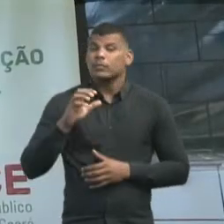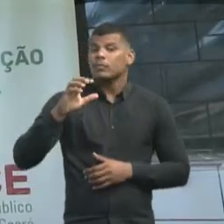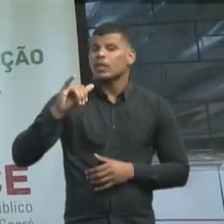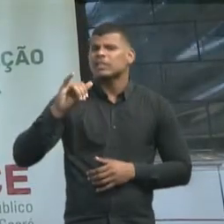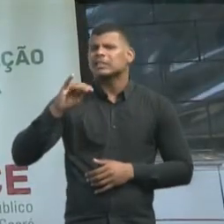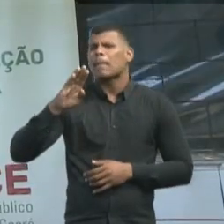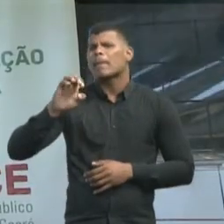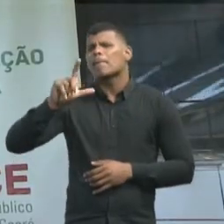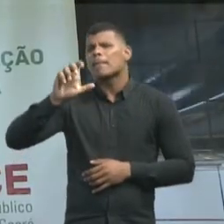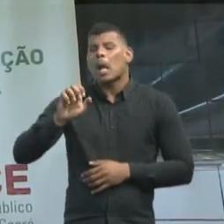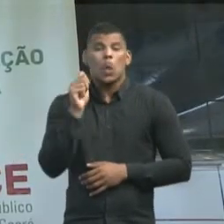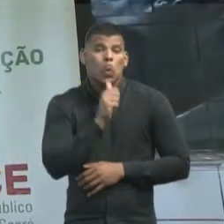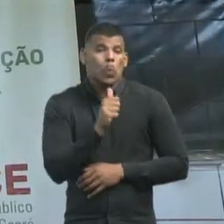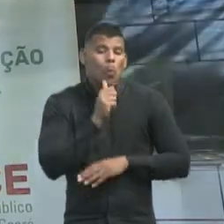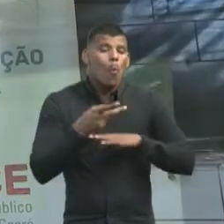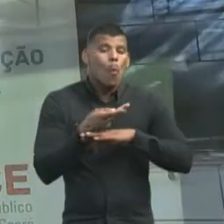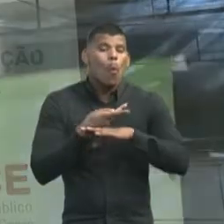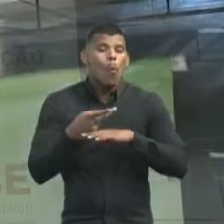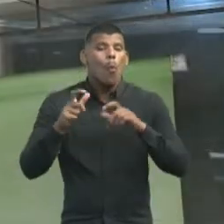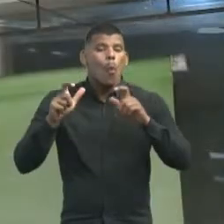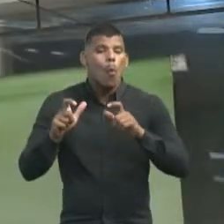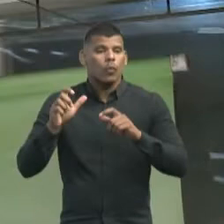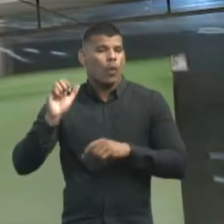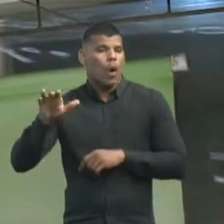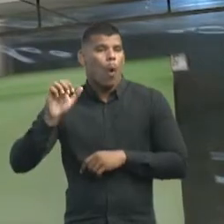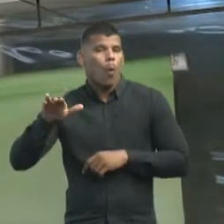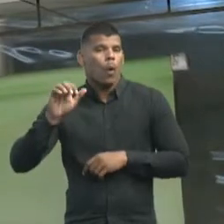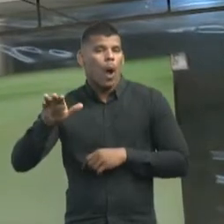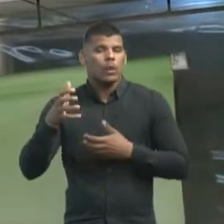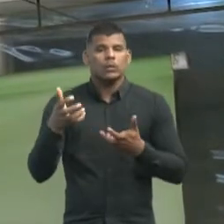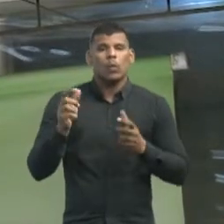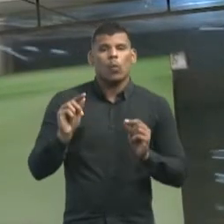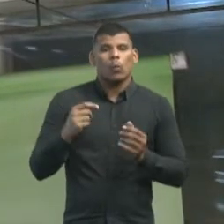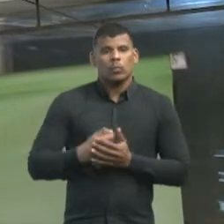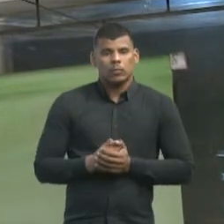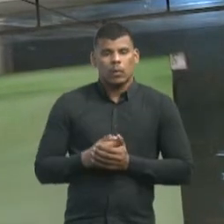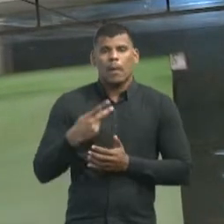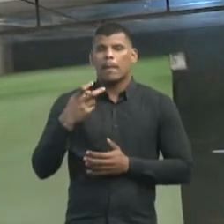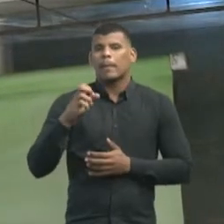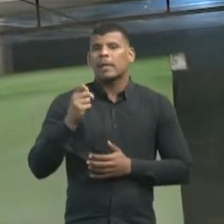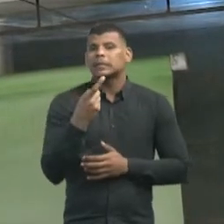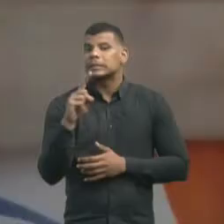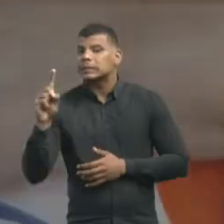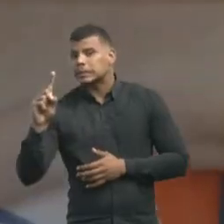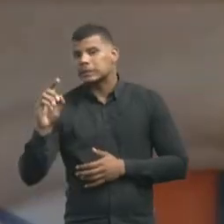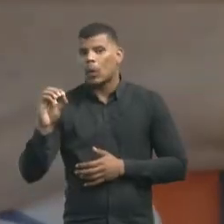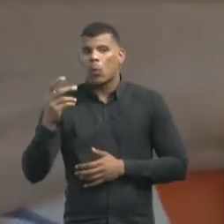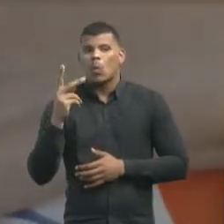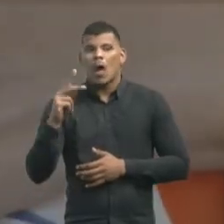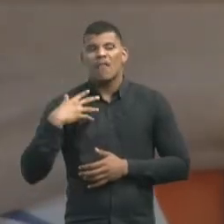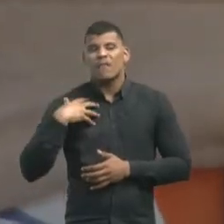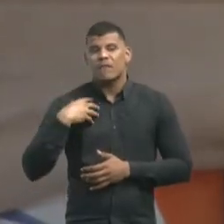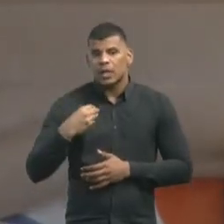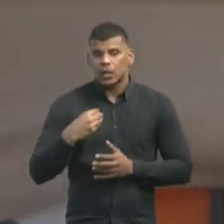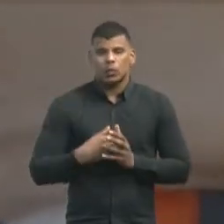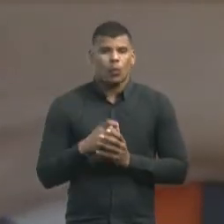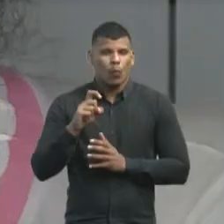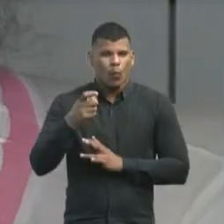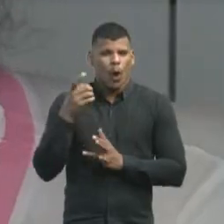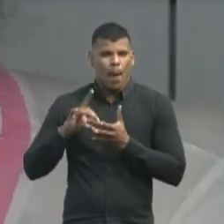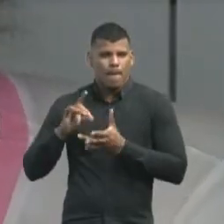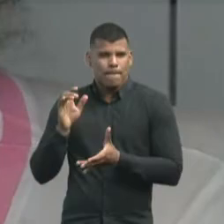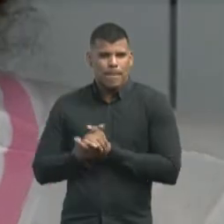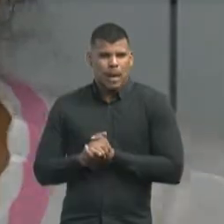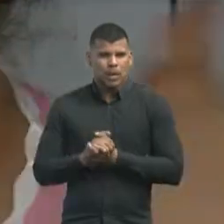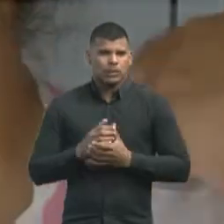Jurema, em Calcaia, para poder receber de forma regular a pensão alimentícia do filho que teve com o ex-marido.